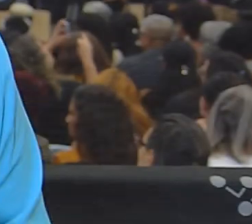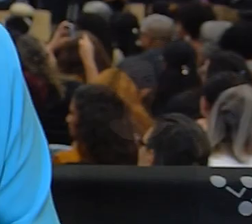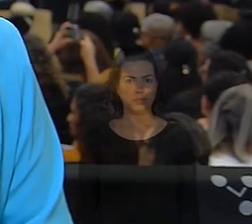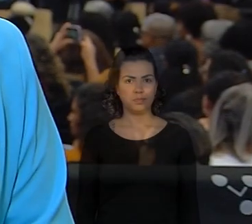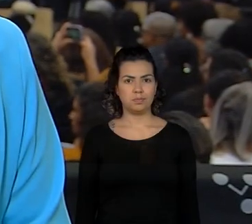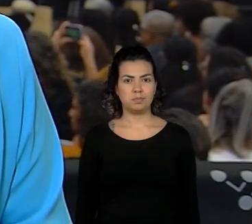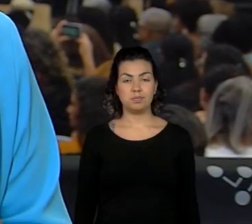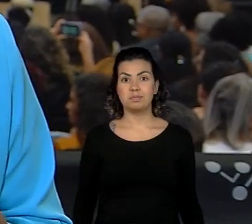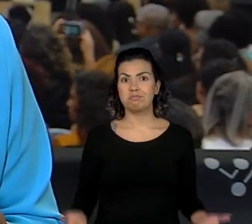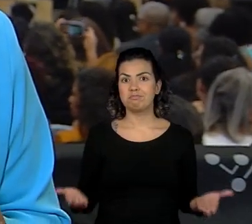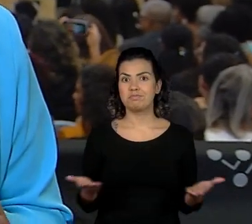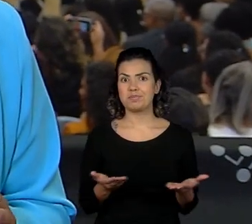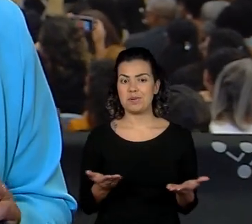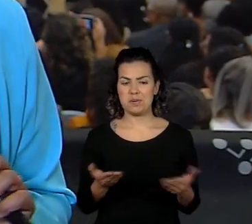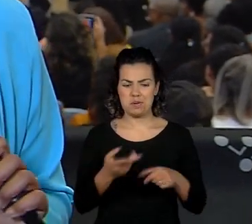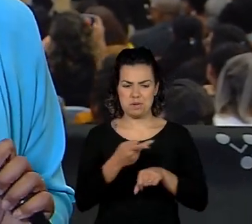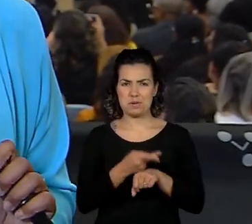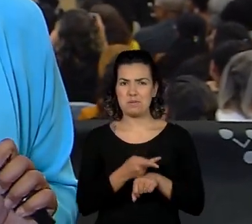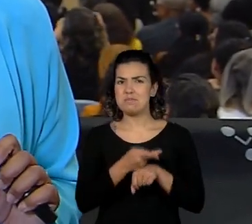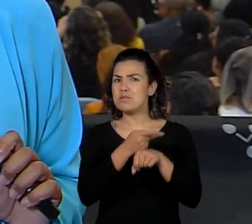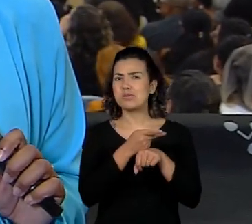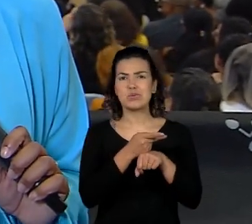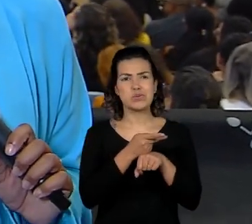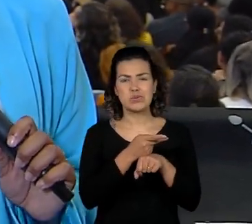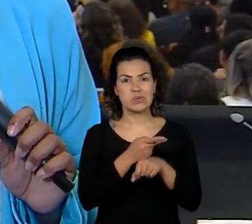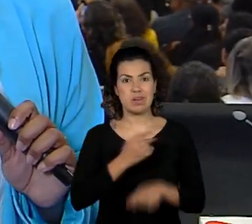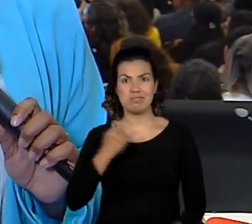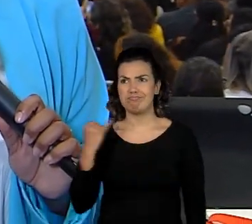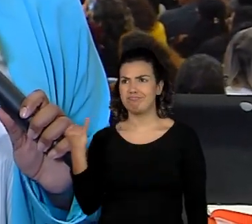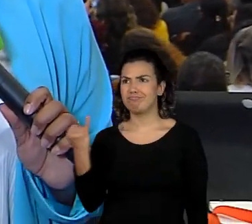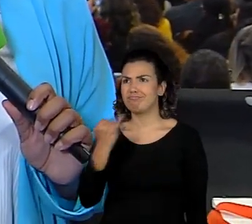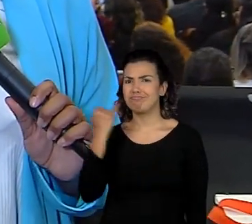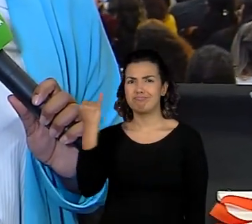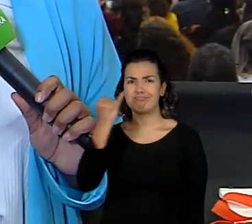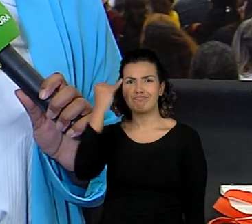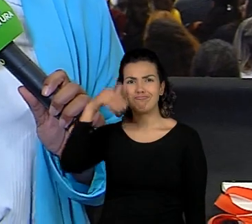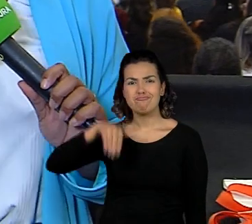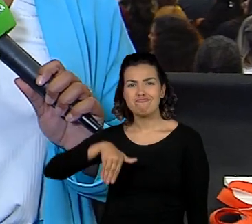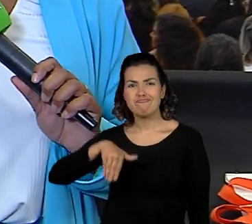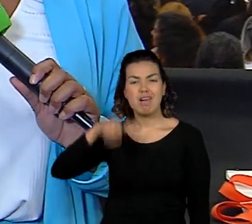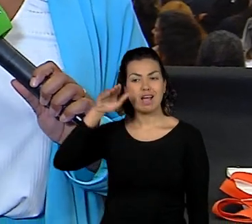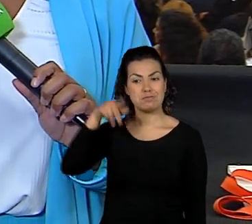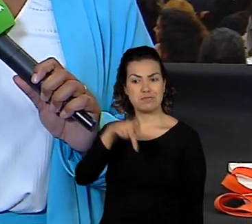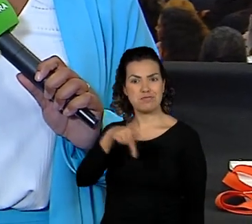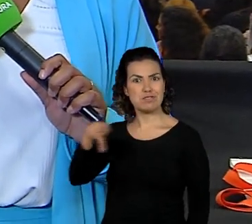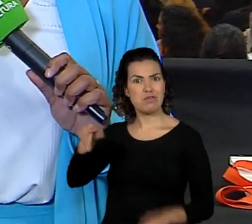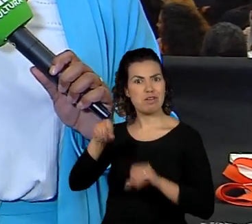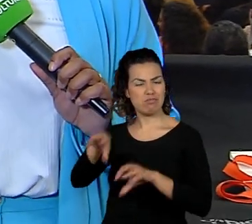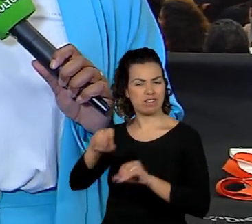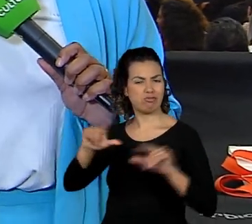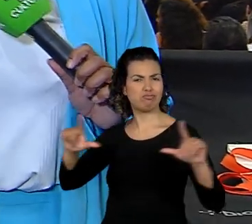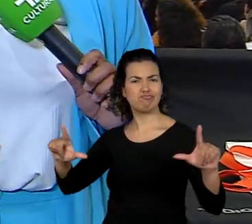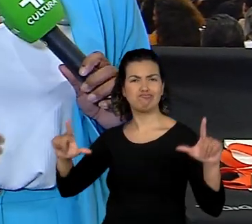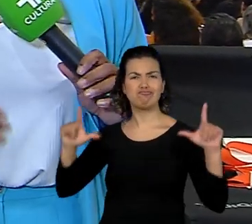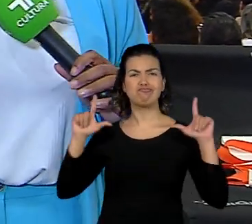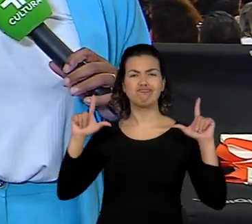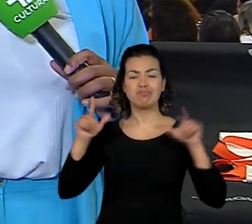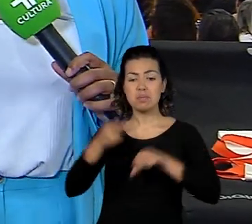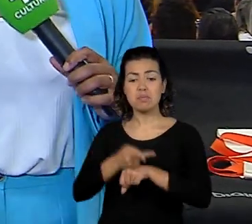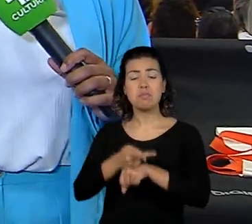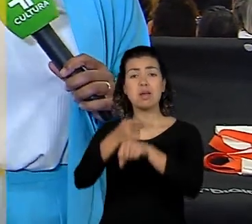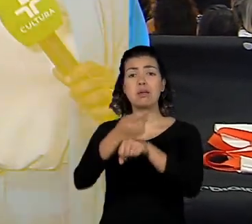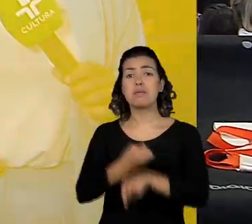Chegou a hora do prêmio mais importante da noite, o Educador em Destaque. São cinco premiados e vamos